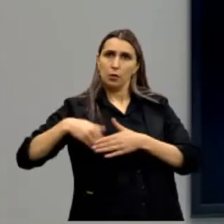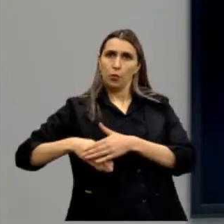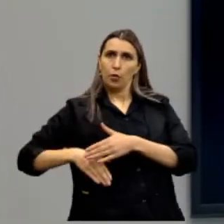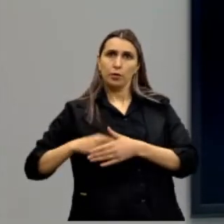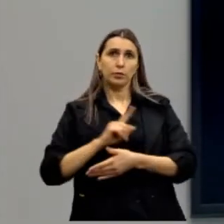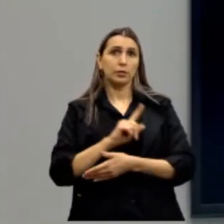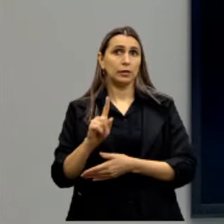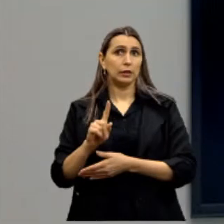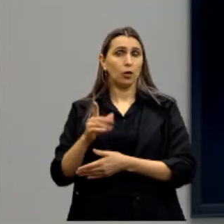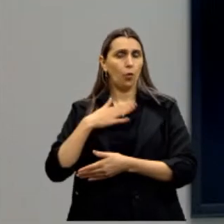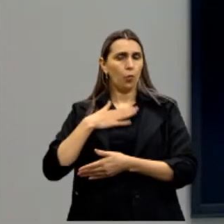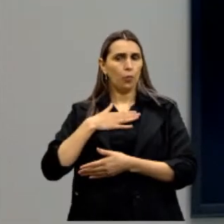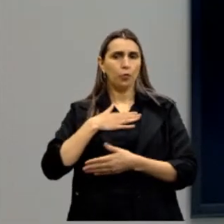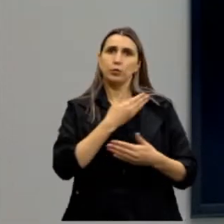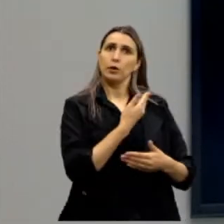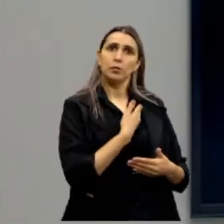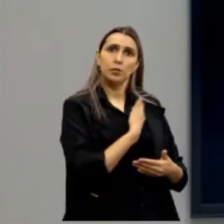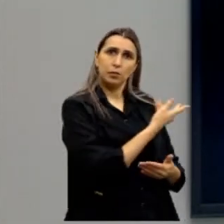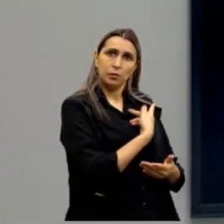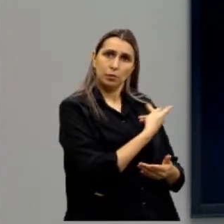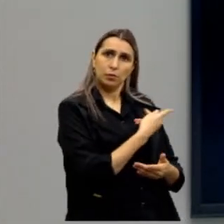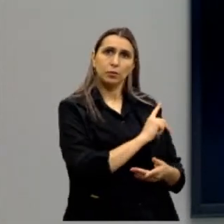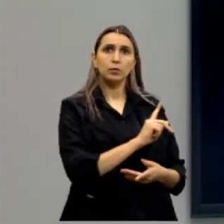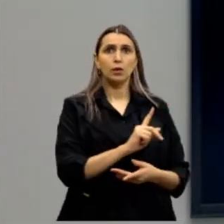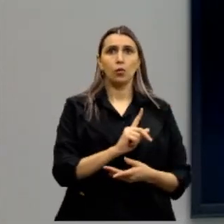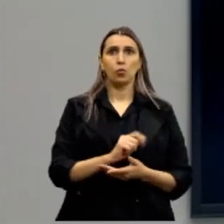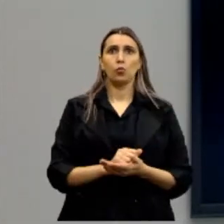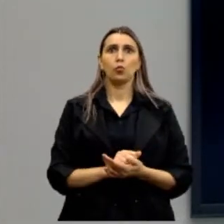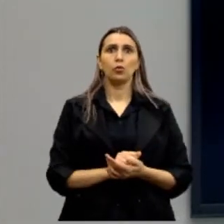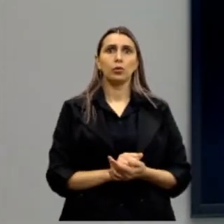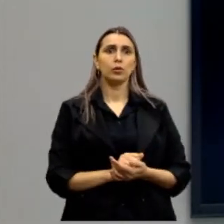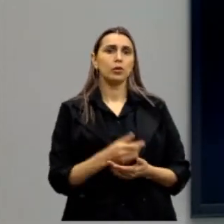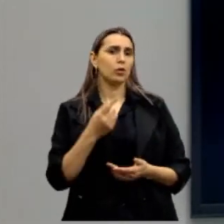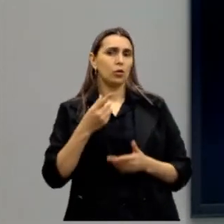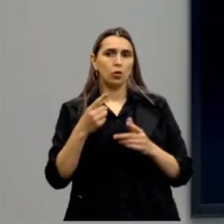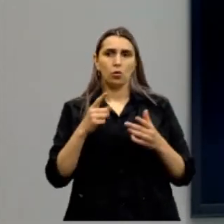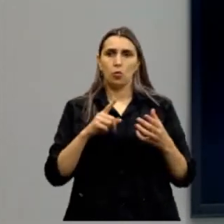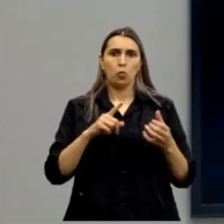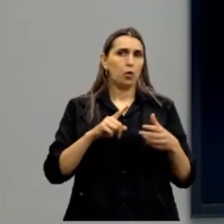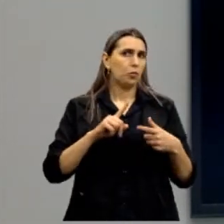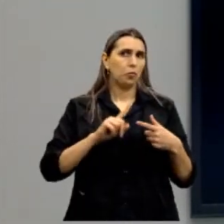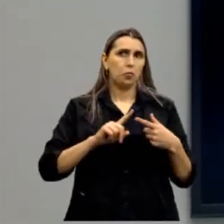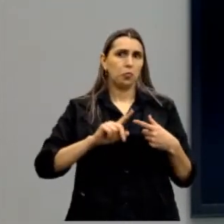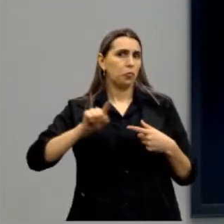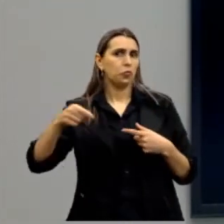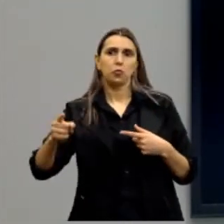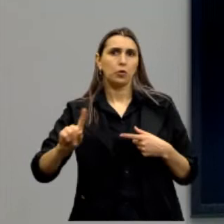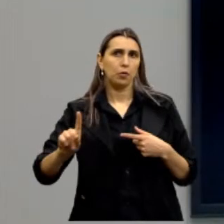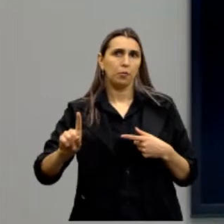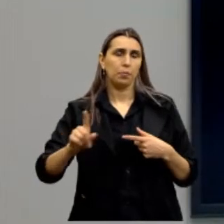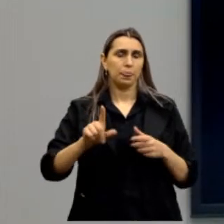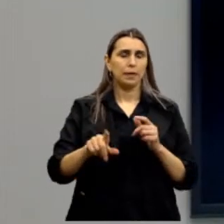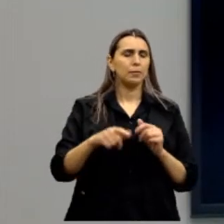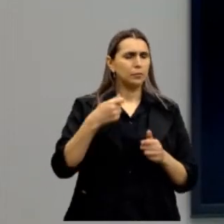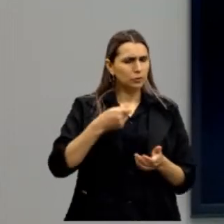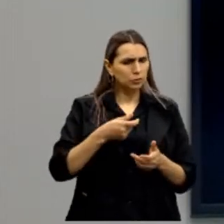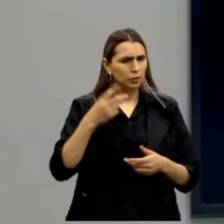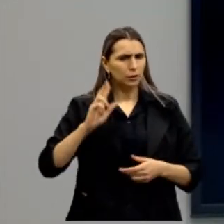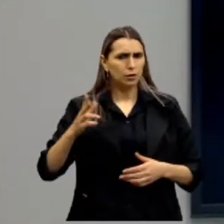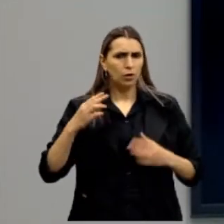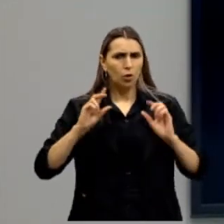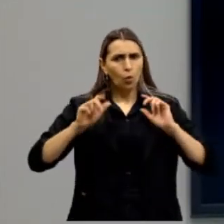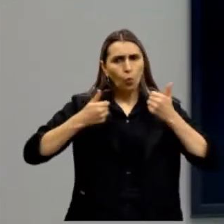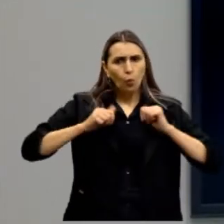voltada para os meus amiguinhos, aos meus amigos tudo, para os meus inimigos, o rigor da lei, não, eu tenho que ter virtudes,